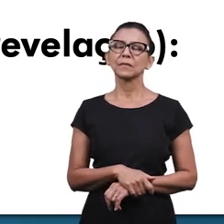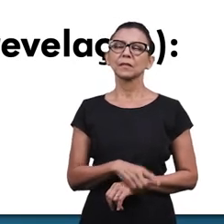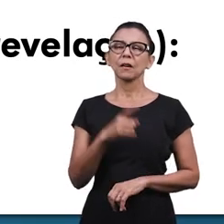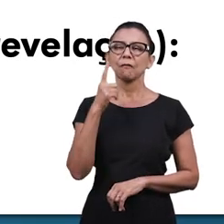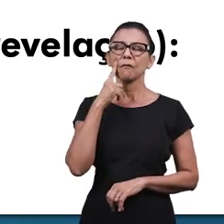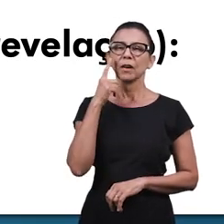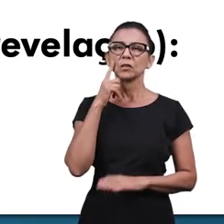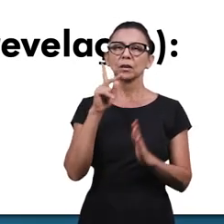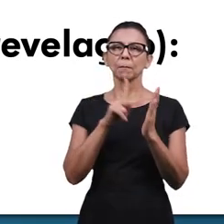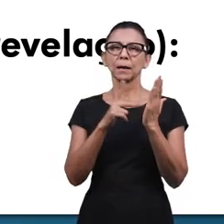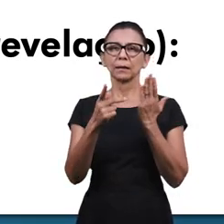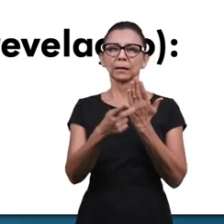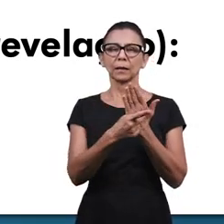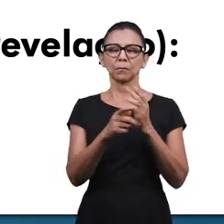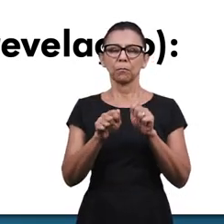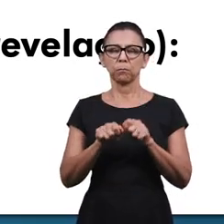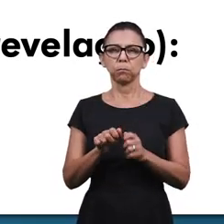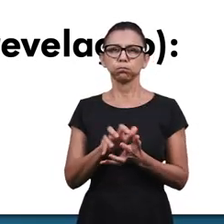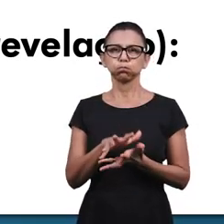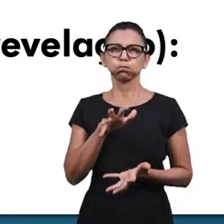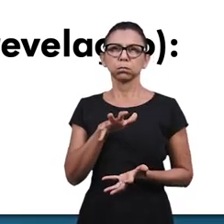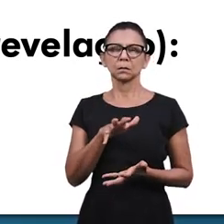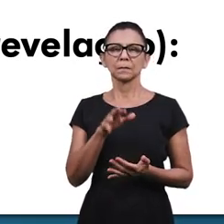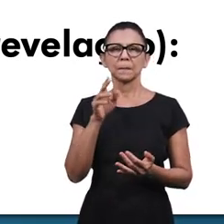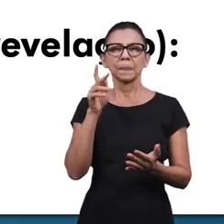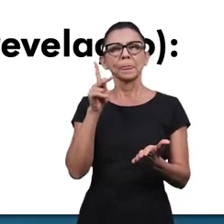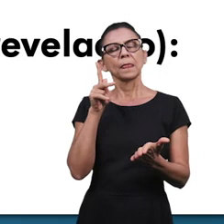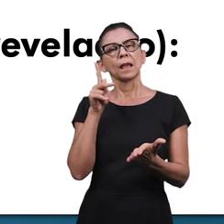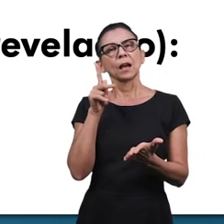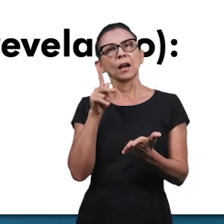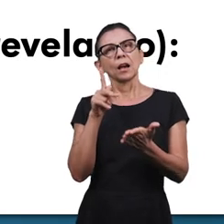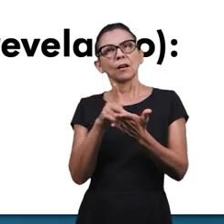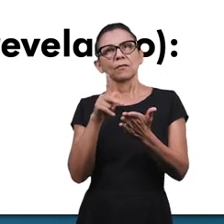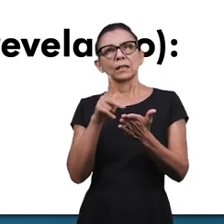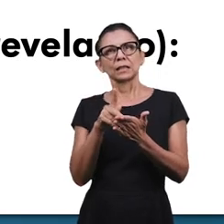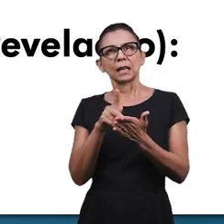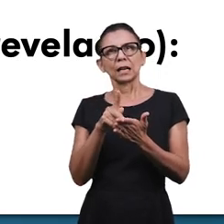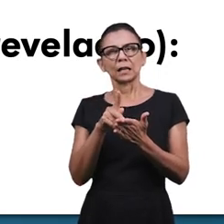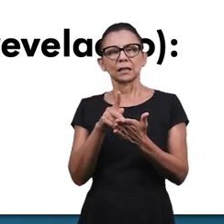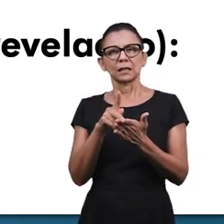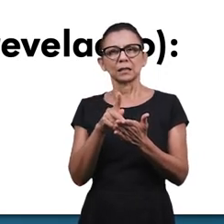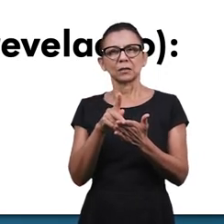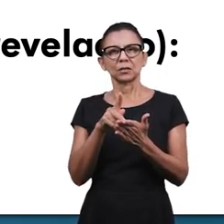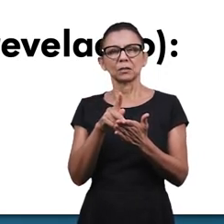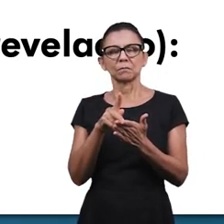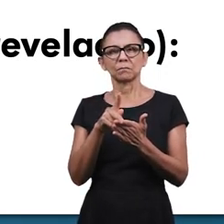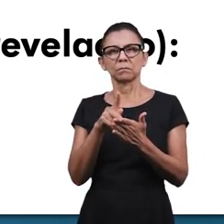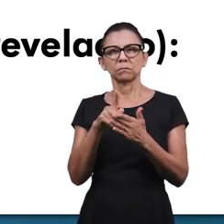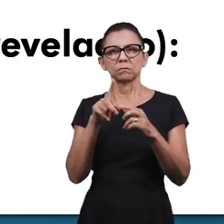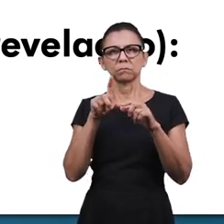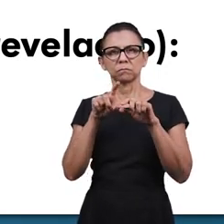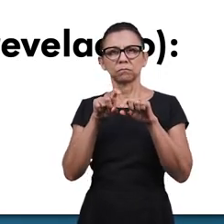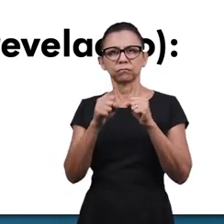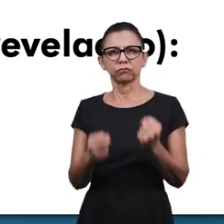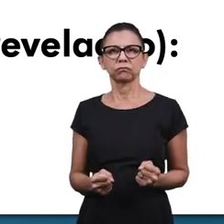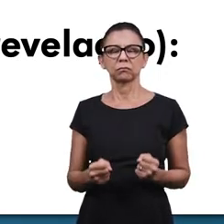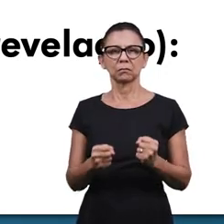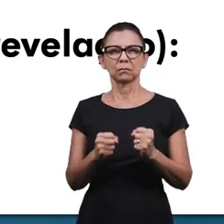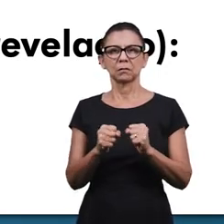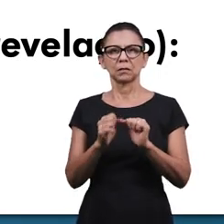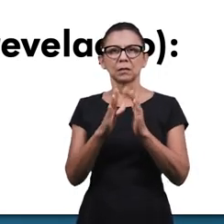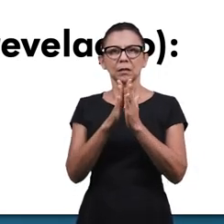Identifique na parábola do fermento, verdade corrompida, palavra vulgarizada,